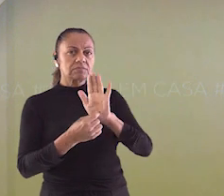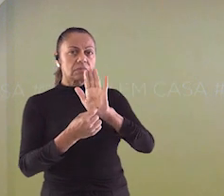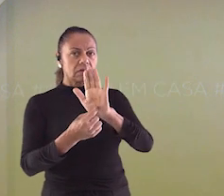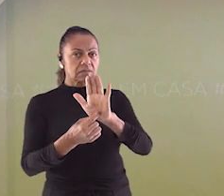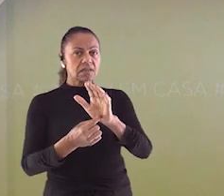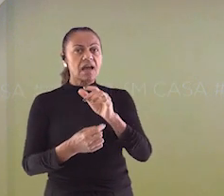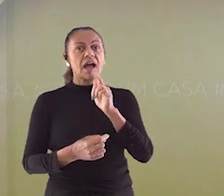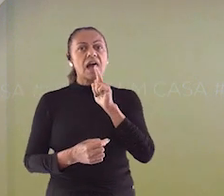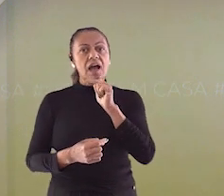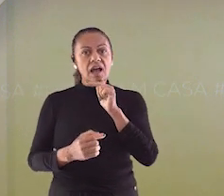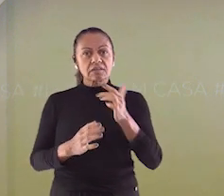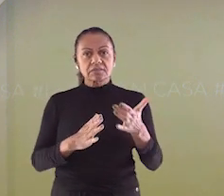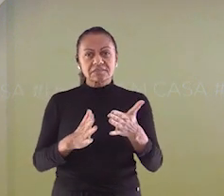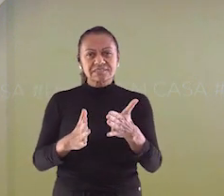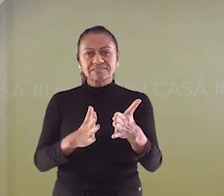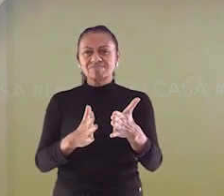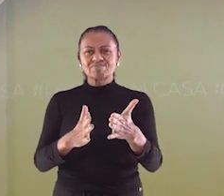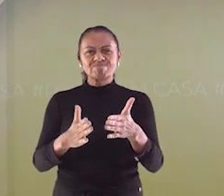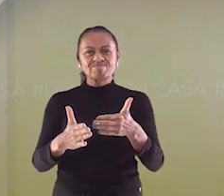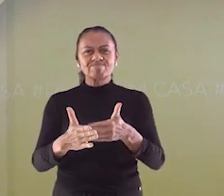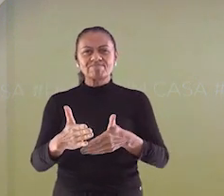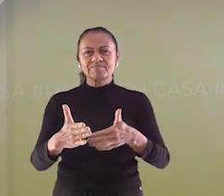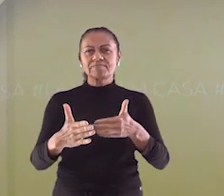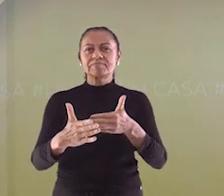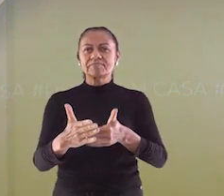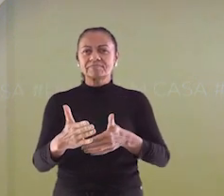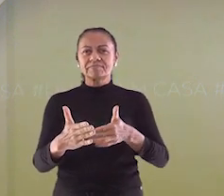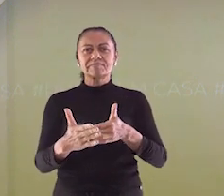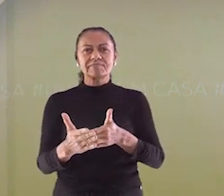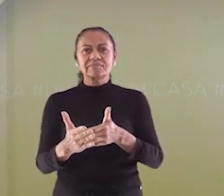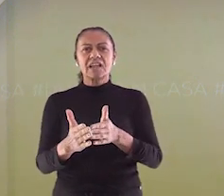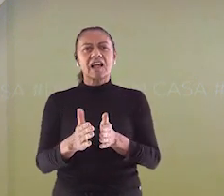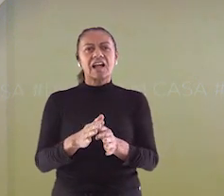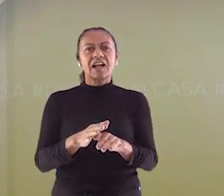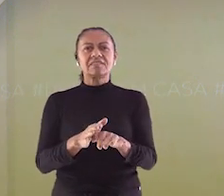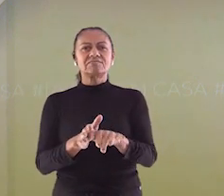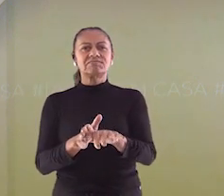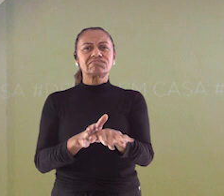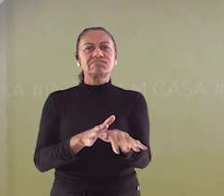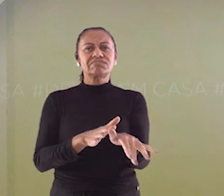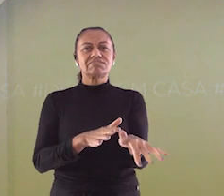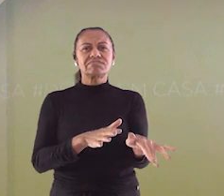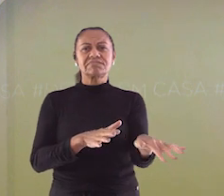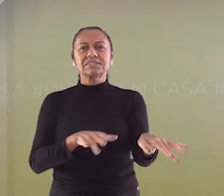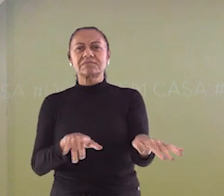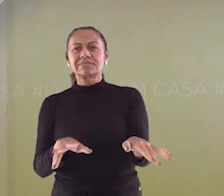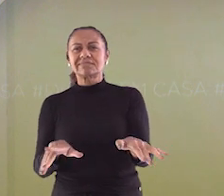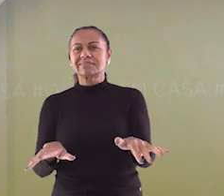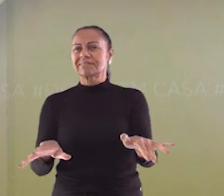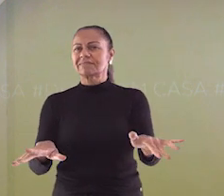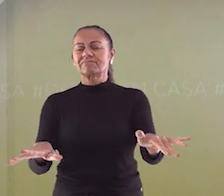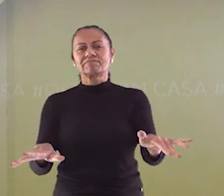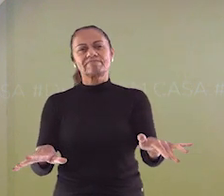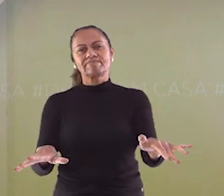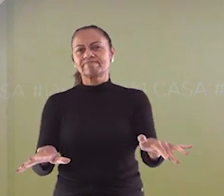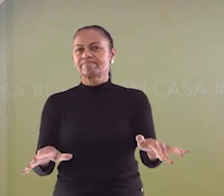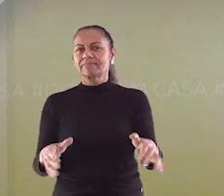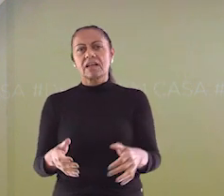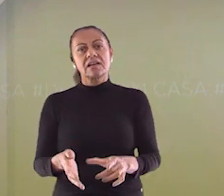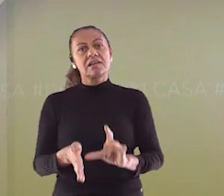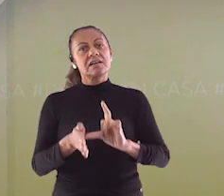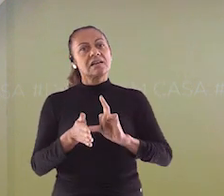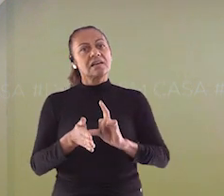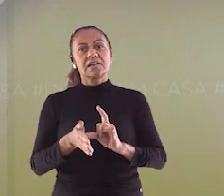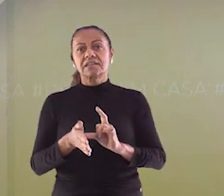imagem. A água desse rio encontra tantos obstáculos que, para desviar, atinge outros